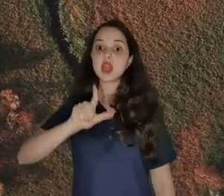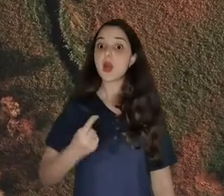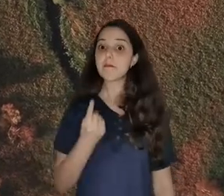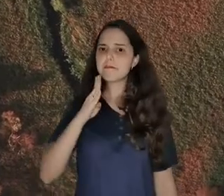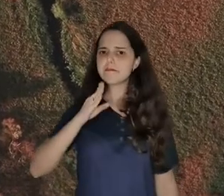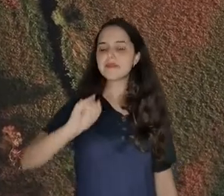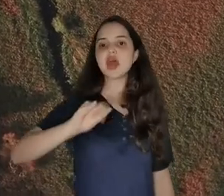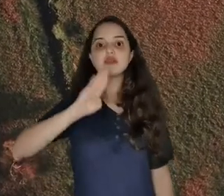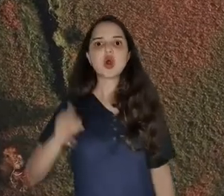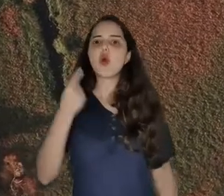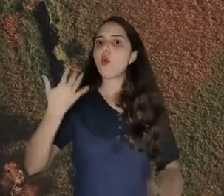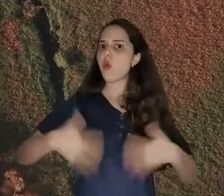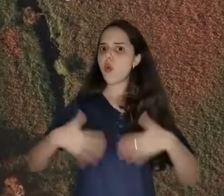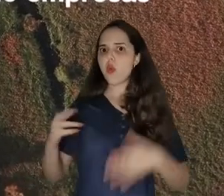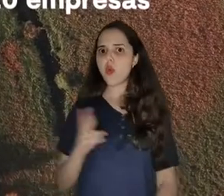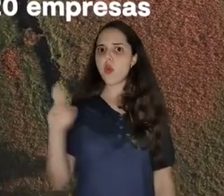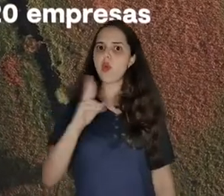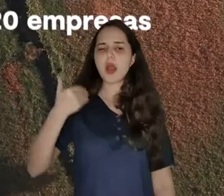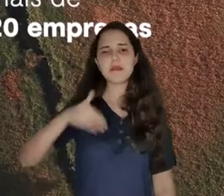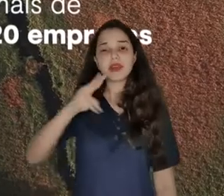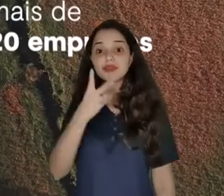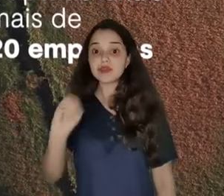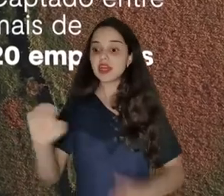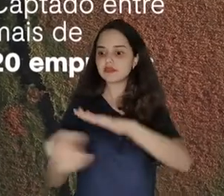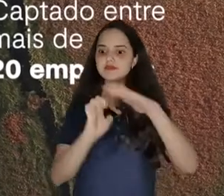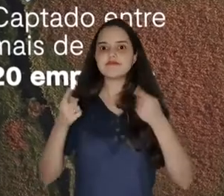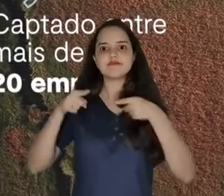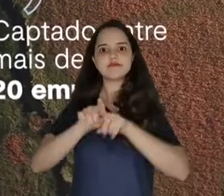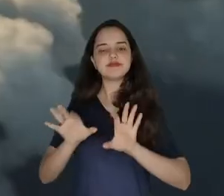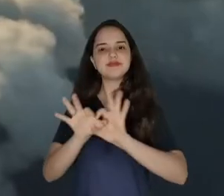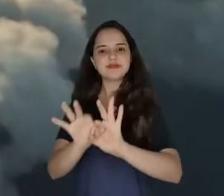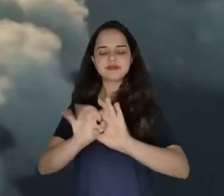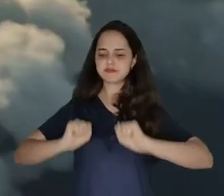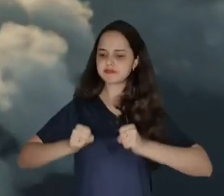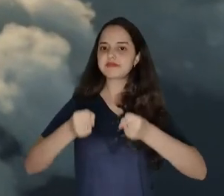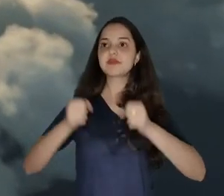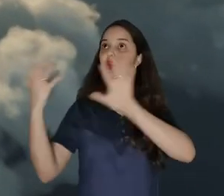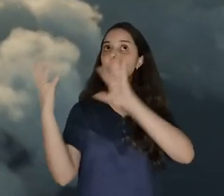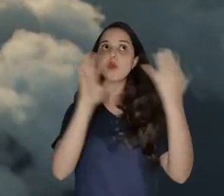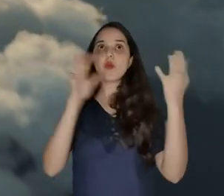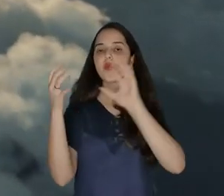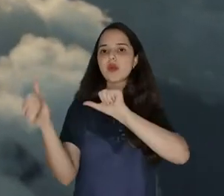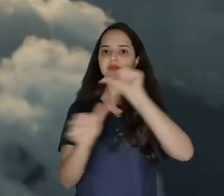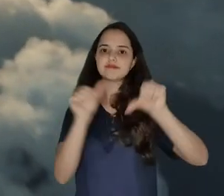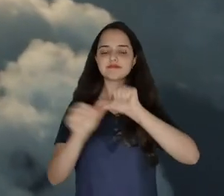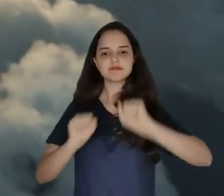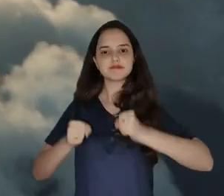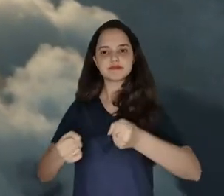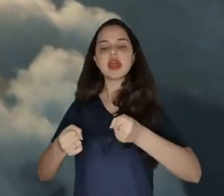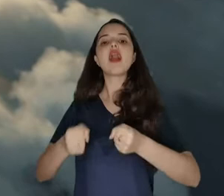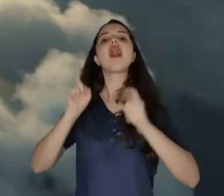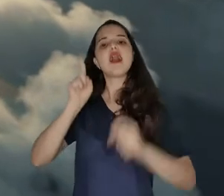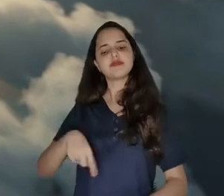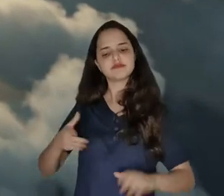captação de R 1,5 bilhão entre mais de 20 empresas parceiras. Atuando no combate às mudanças climáticas, o